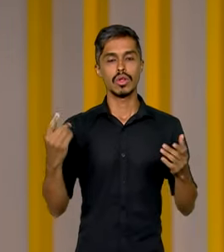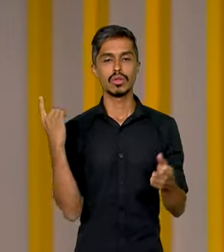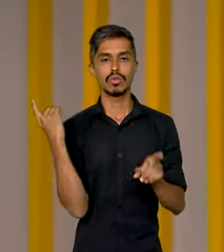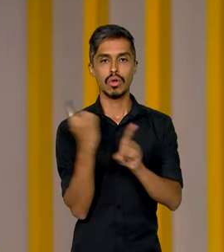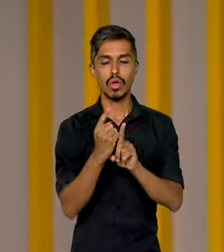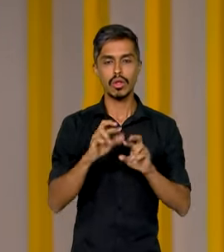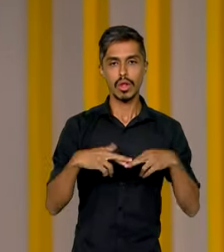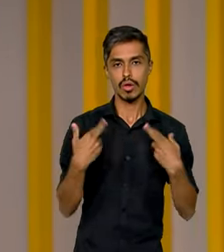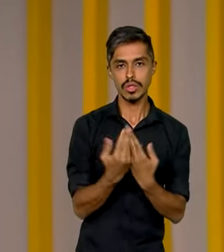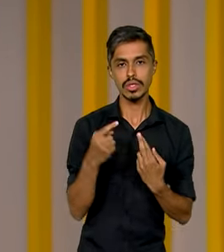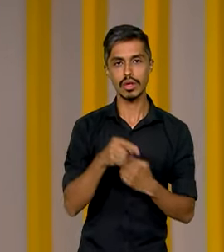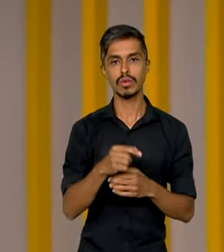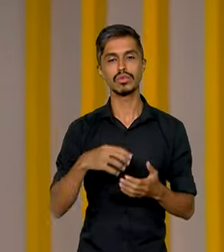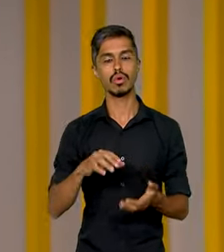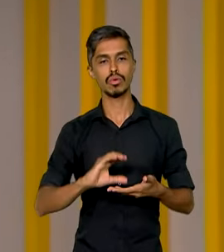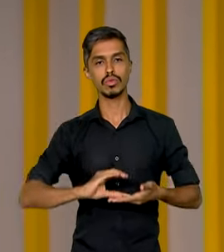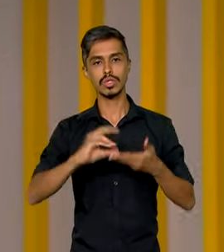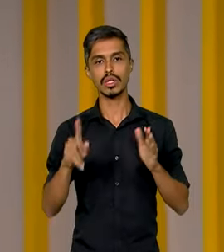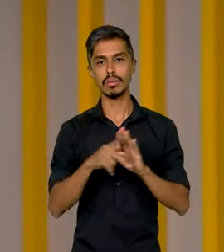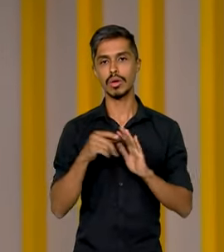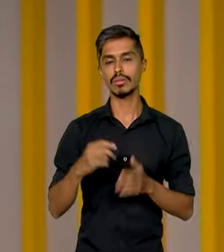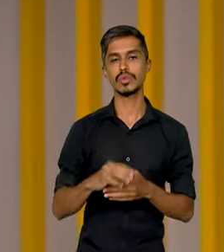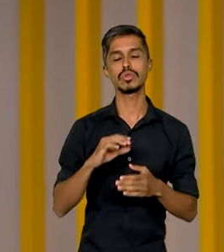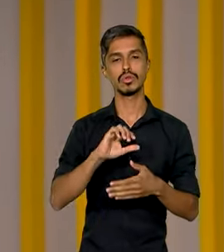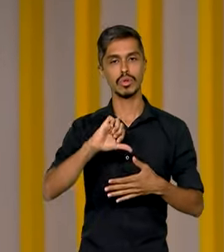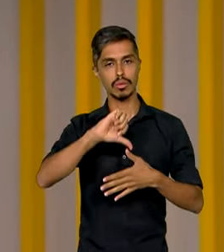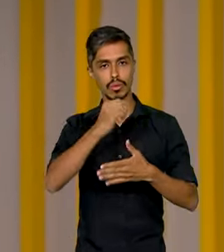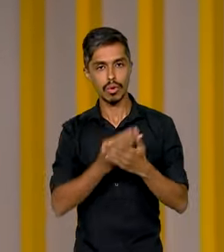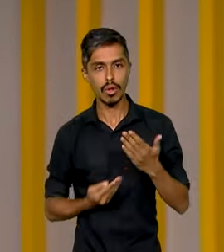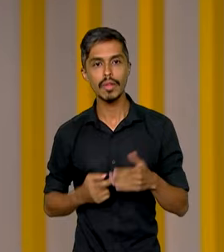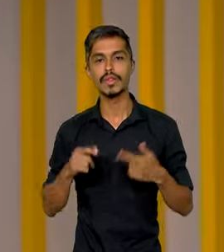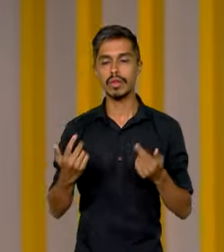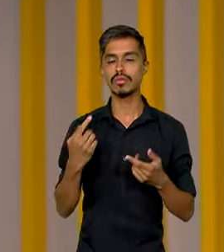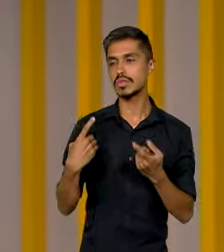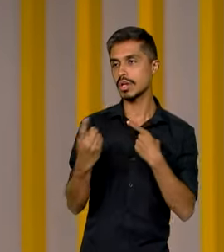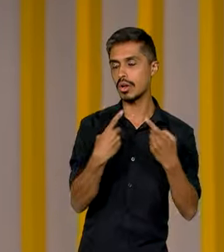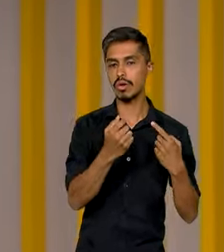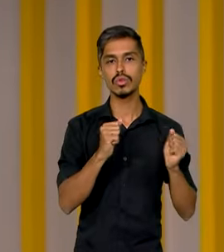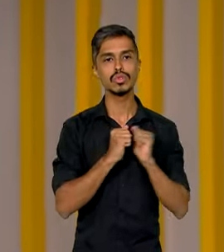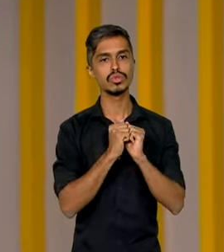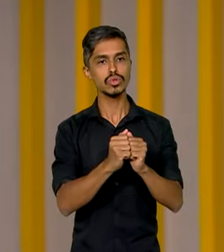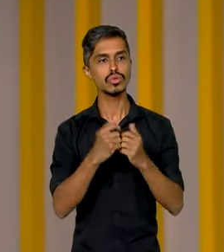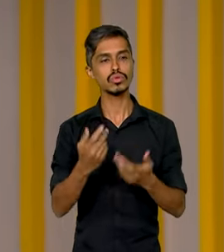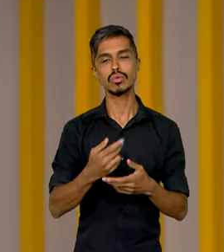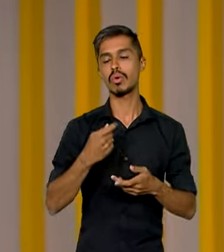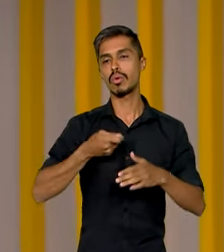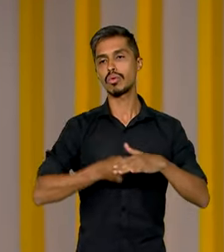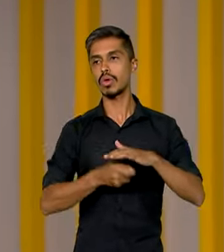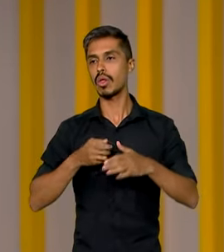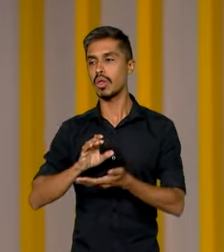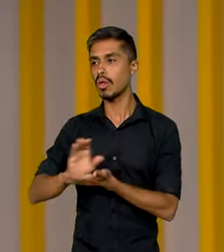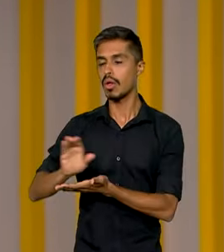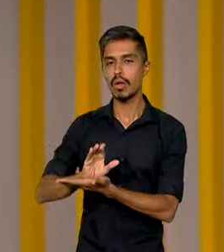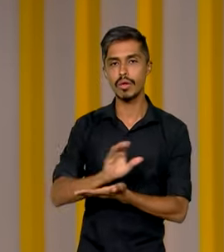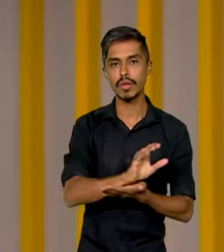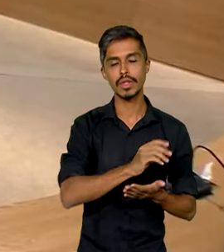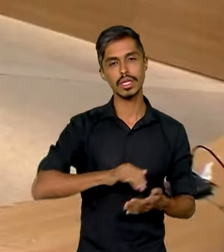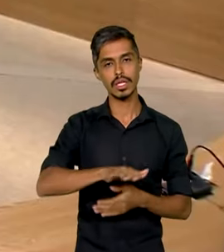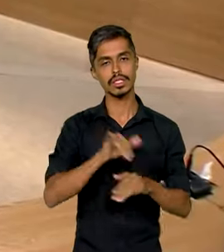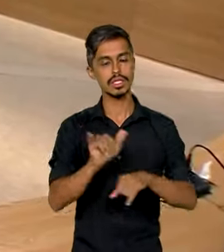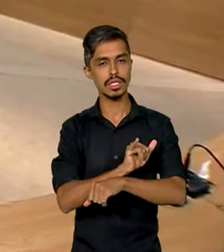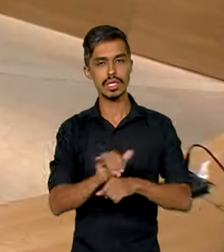reunião do Conselho do Mercado Comum do Bloco para discutir a integração e os investimentos estratégicos na região.